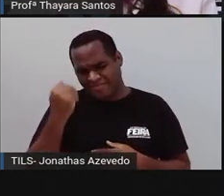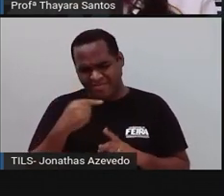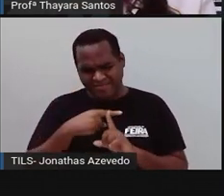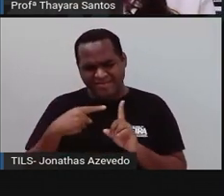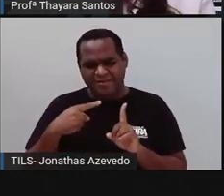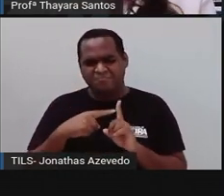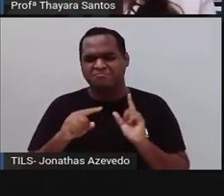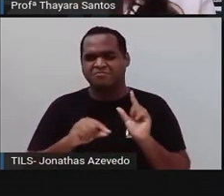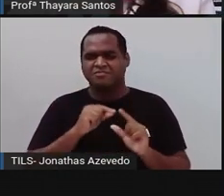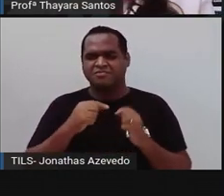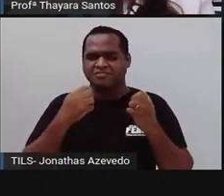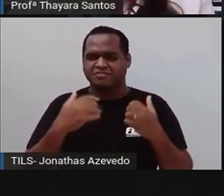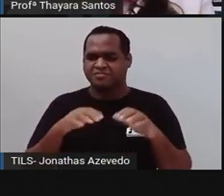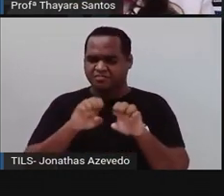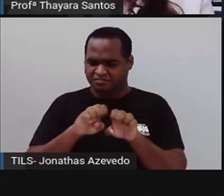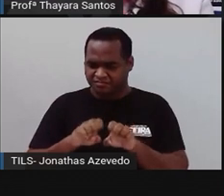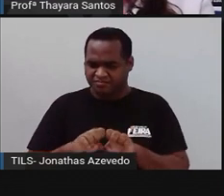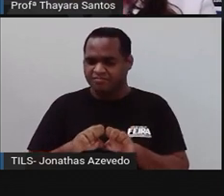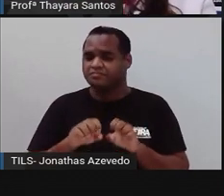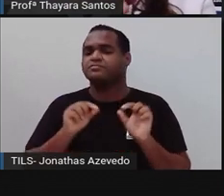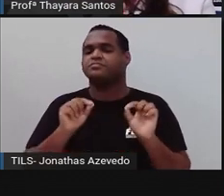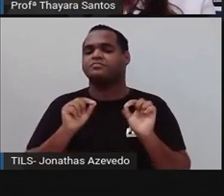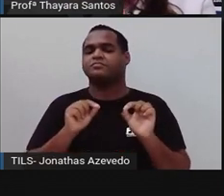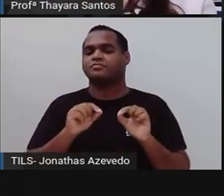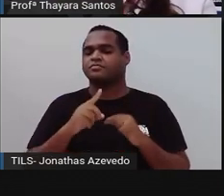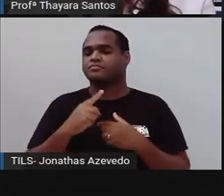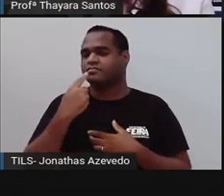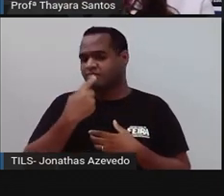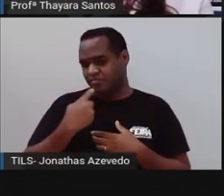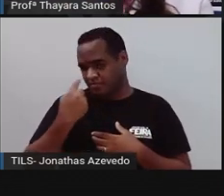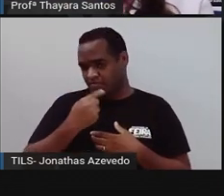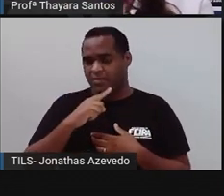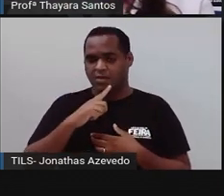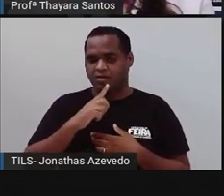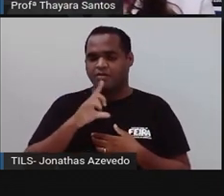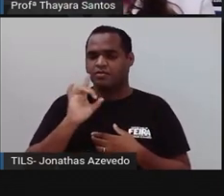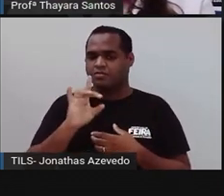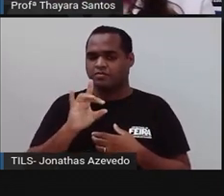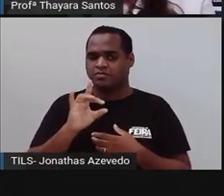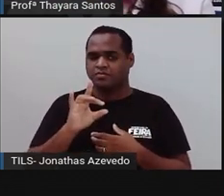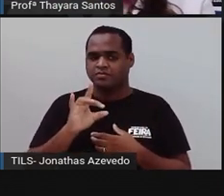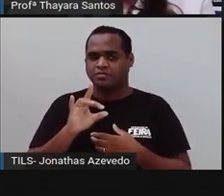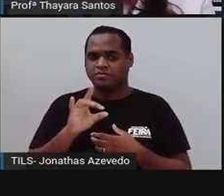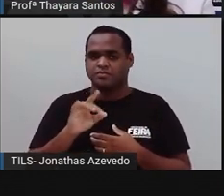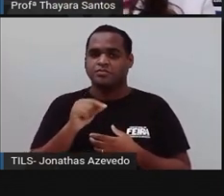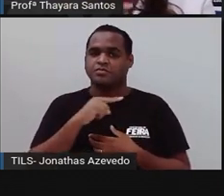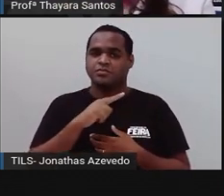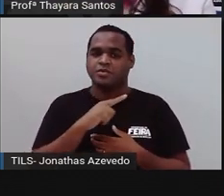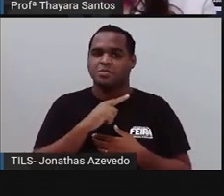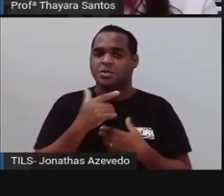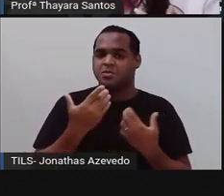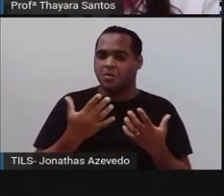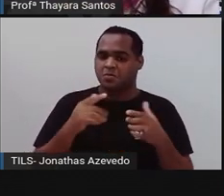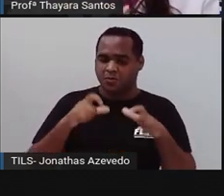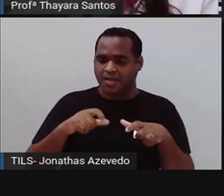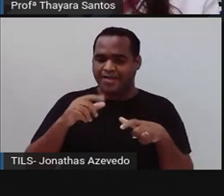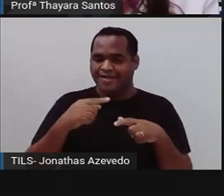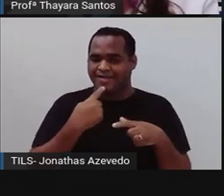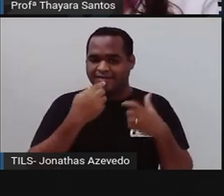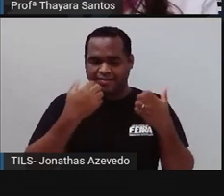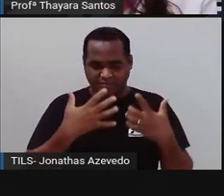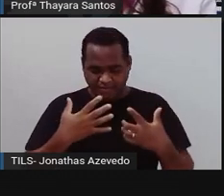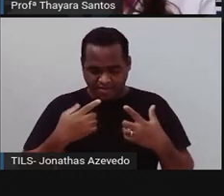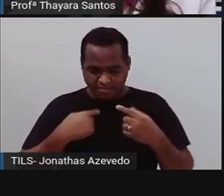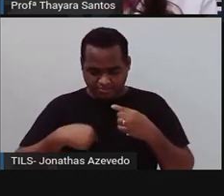Que eles não têm todas as estruturas, eles só têm a boca, tem um lugar onde eles fazem a